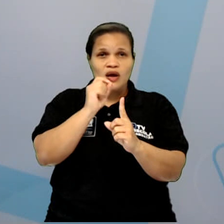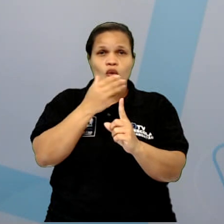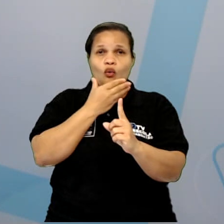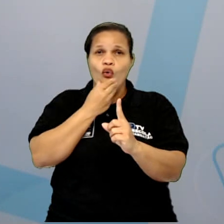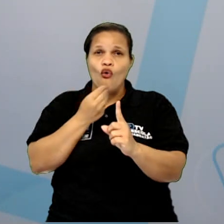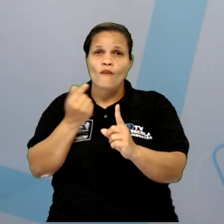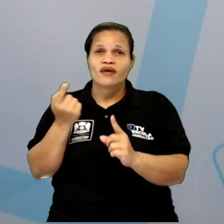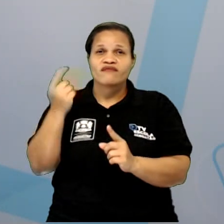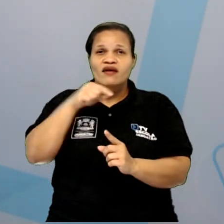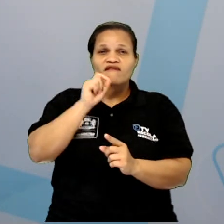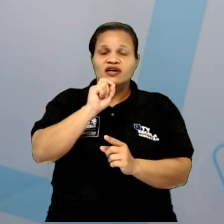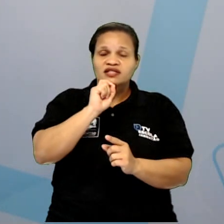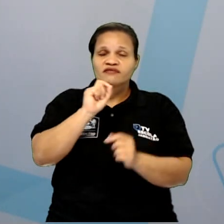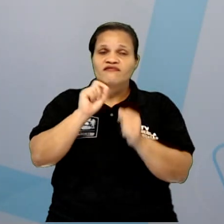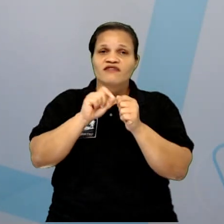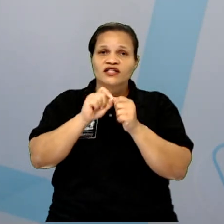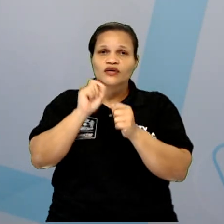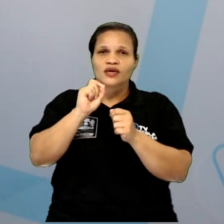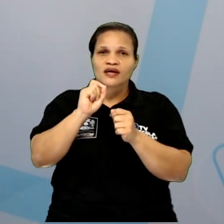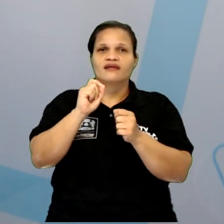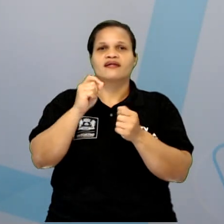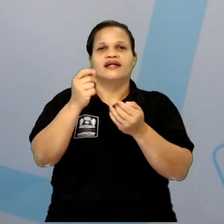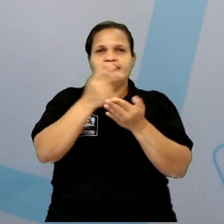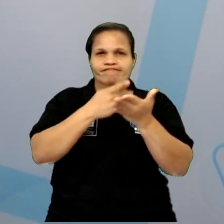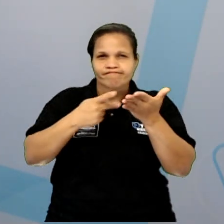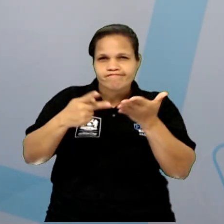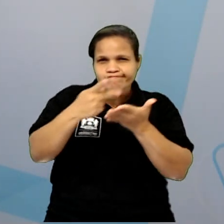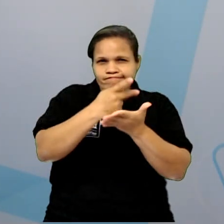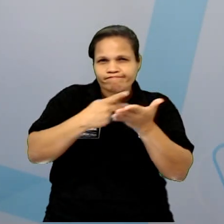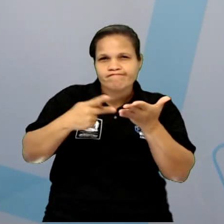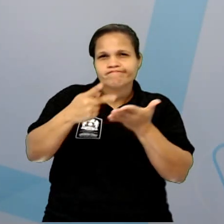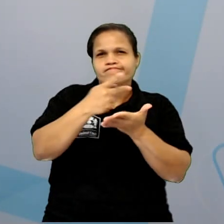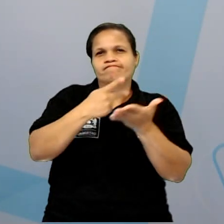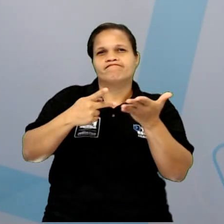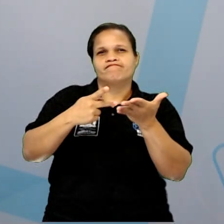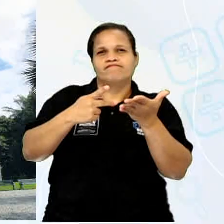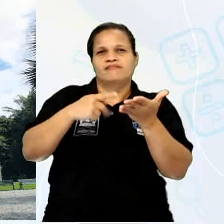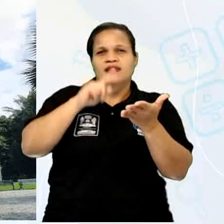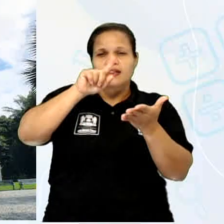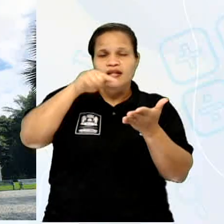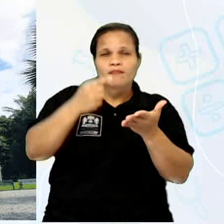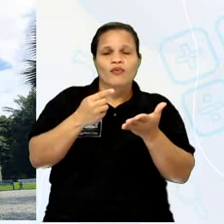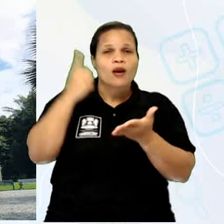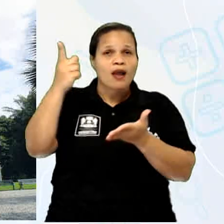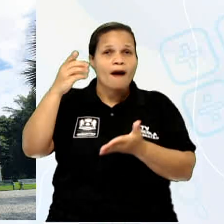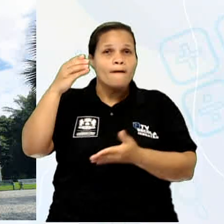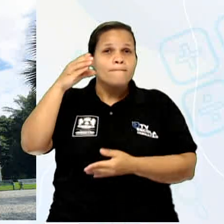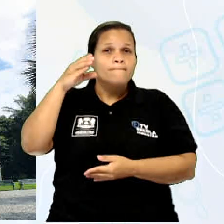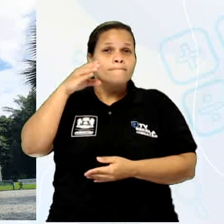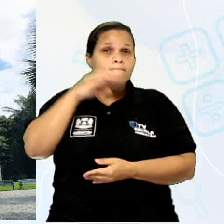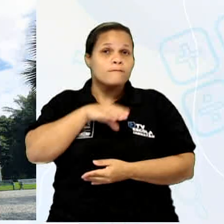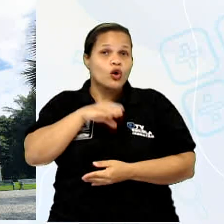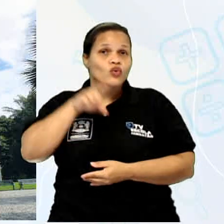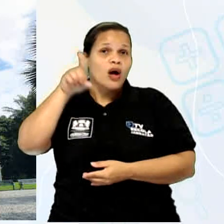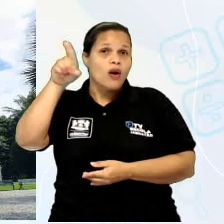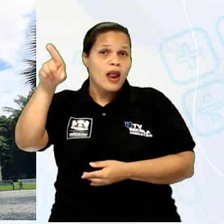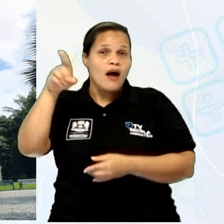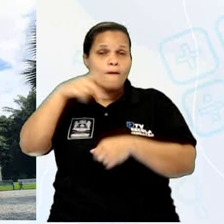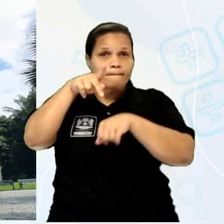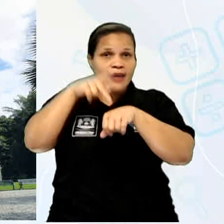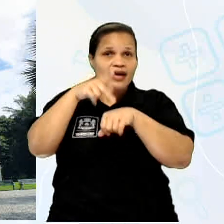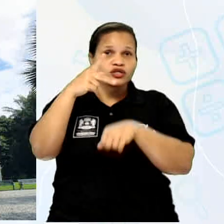veio e foi para retratar como era e mandar lá para o rei, para ele ter uma noção de como era o Brasil. E essas obras estão lá,